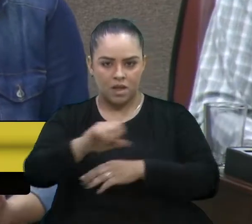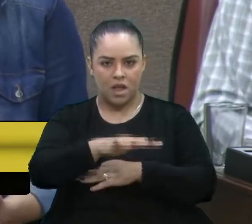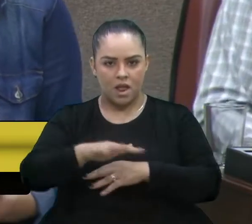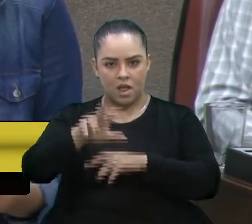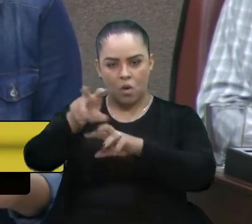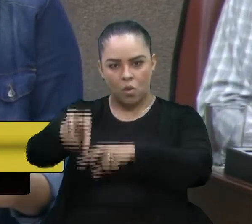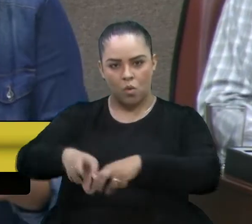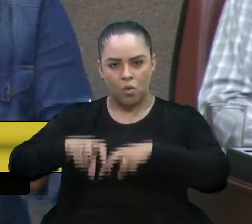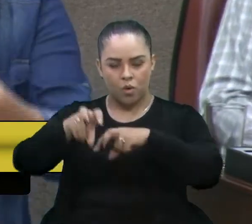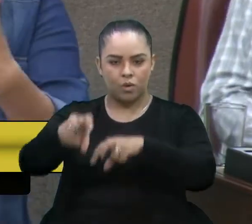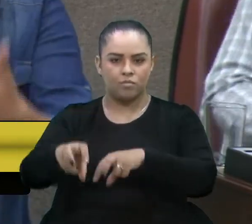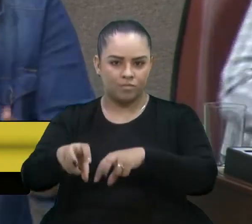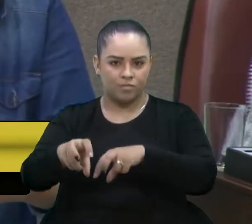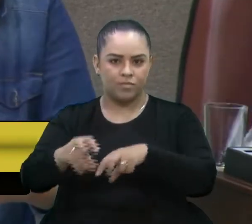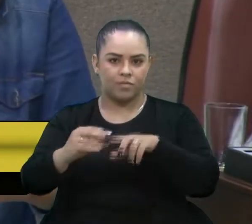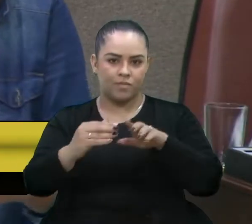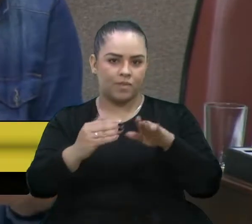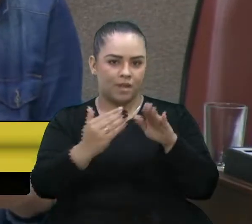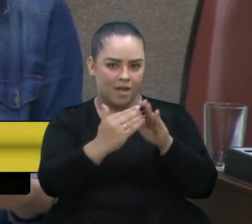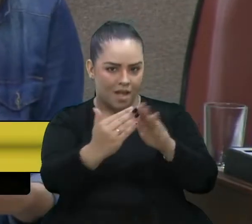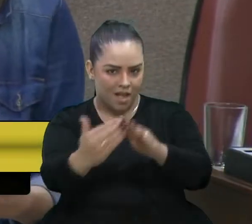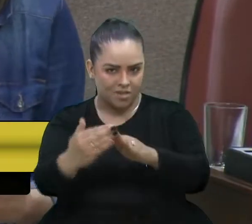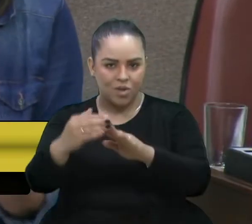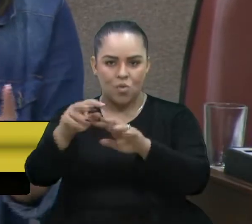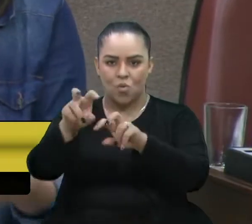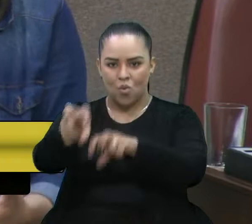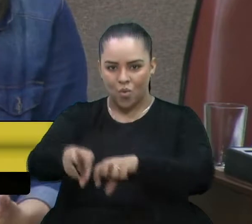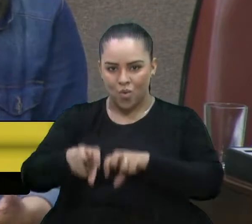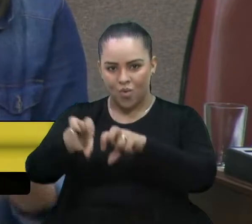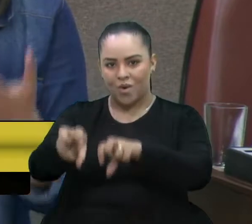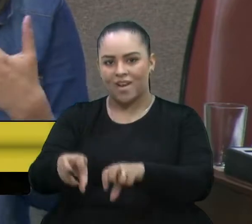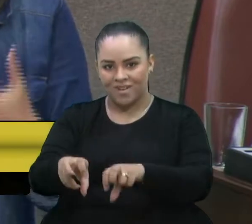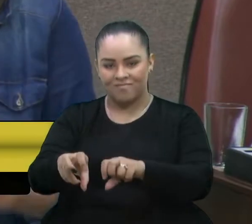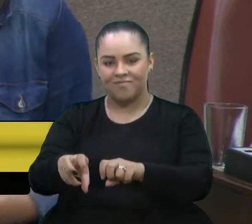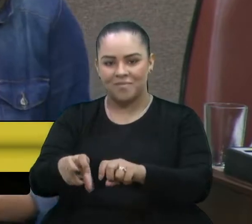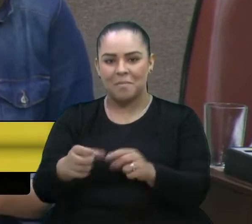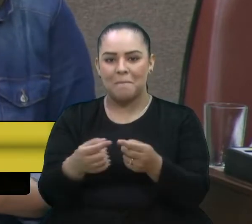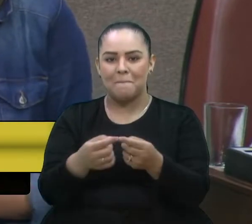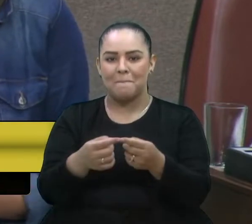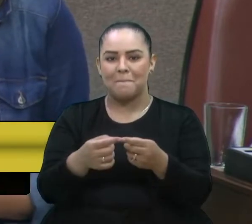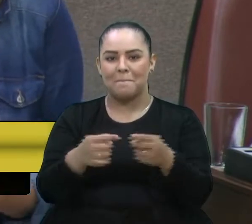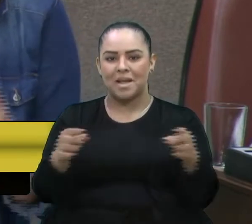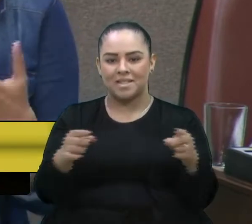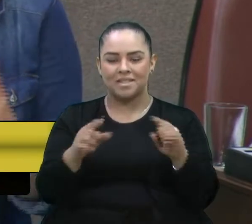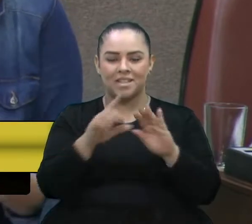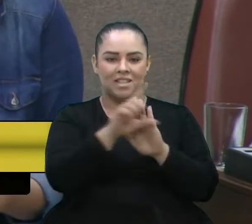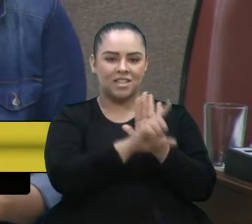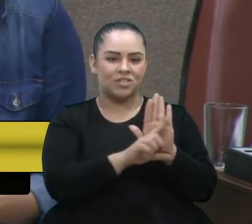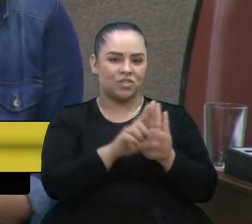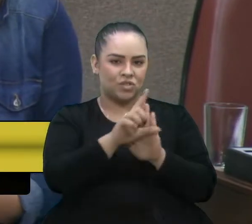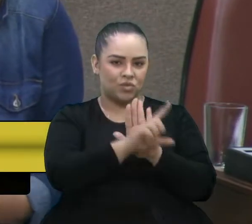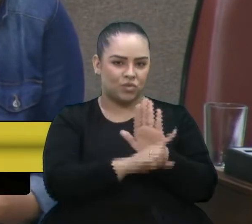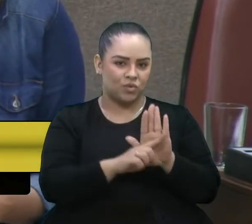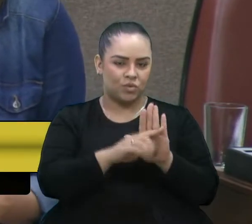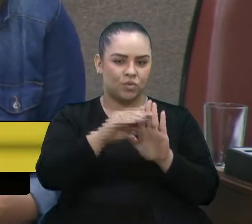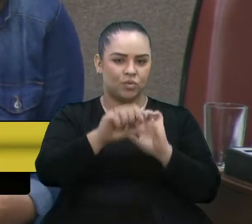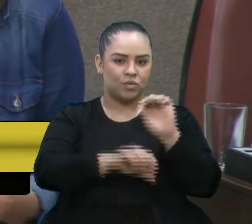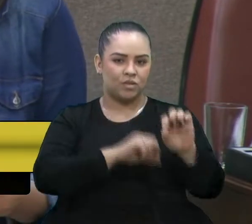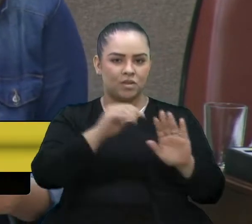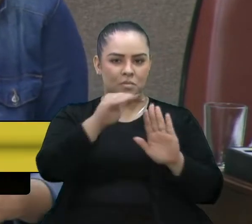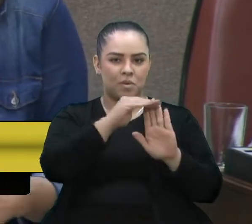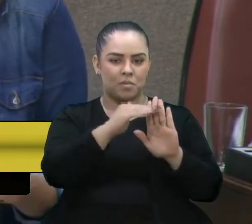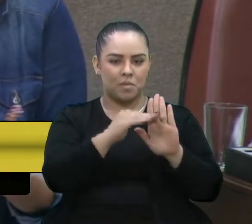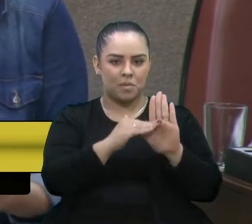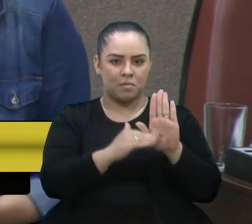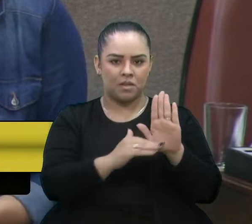dizer, rural, de fato, mas na legislação, nos planos que estavam vigindo,